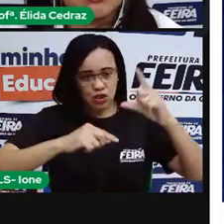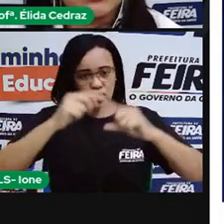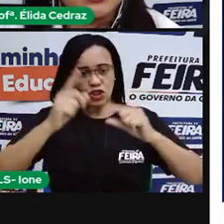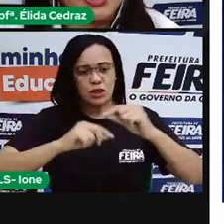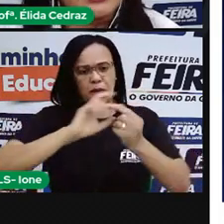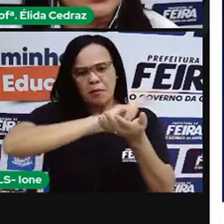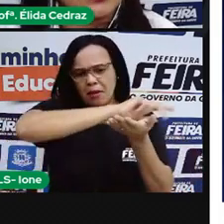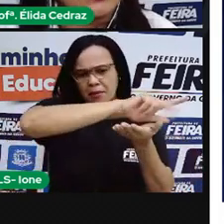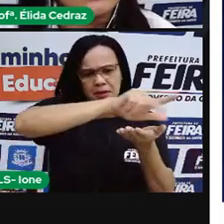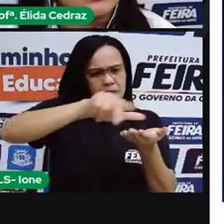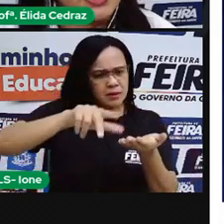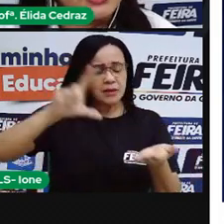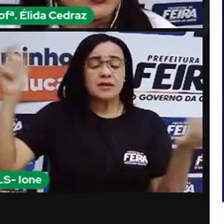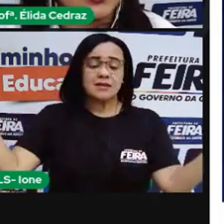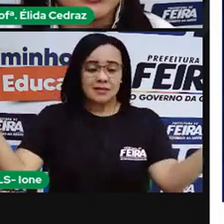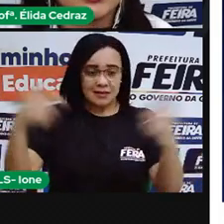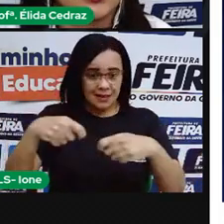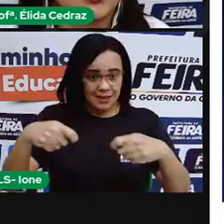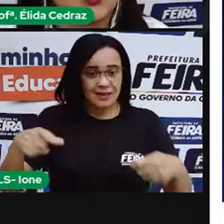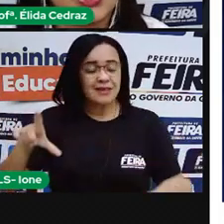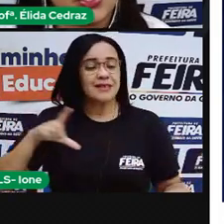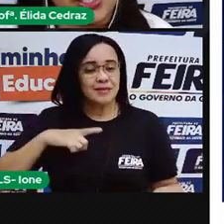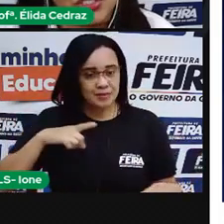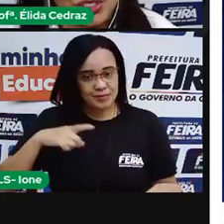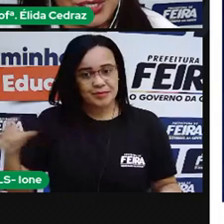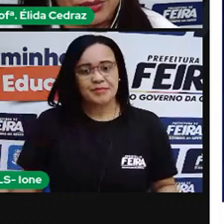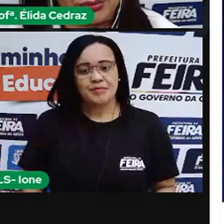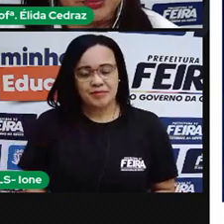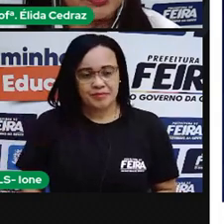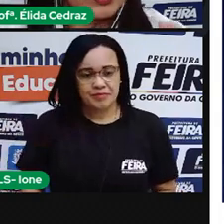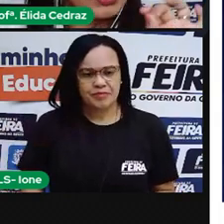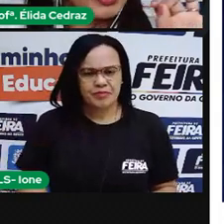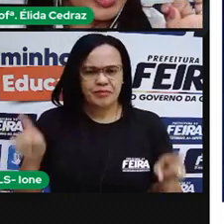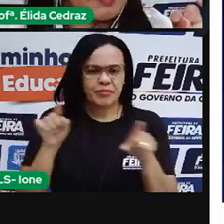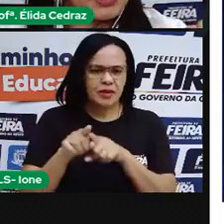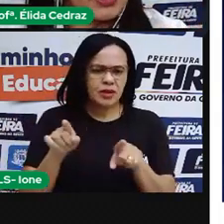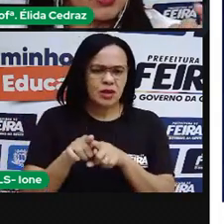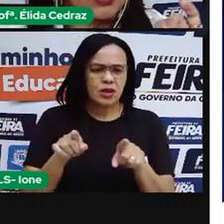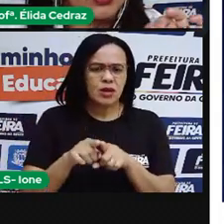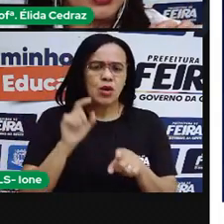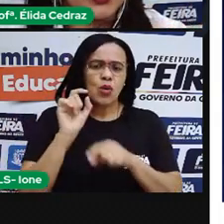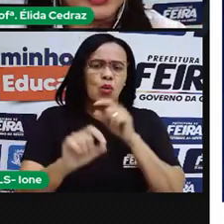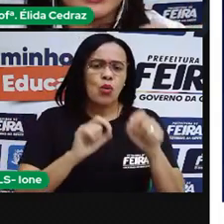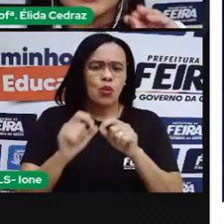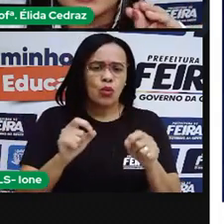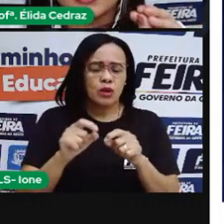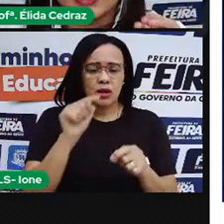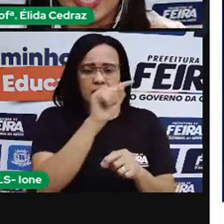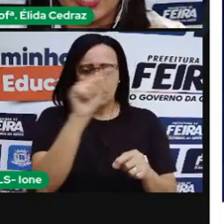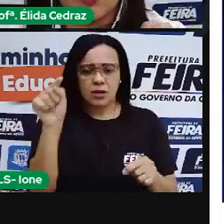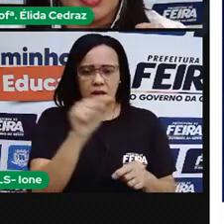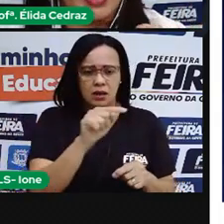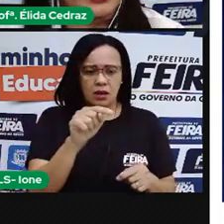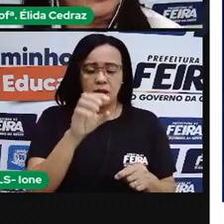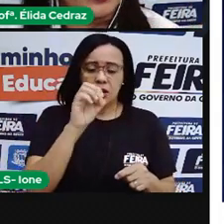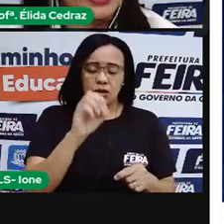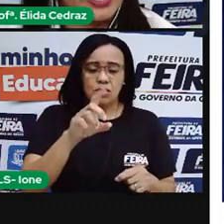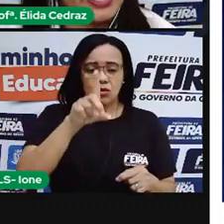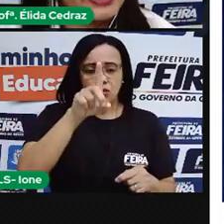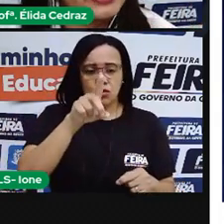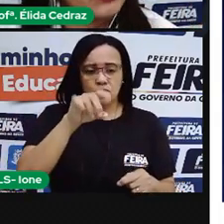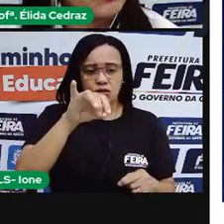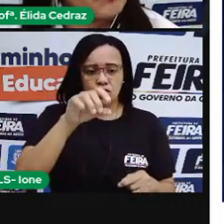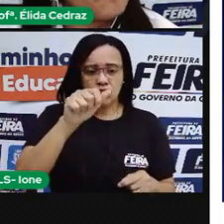nós temos as constelações do Zodíaco. Capricórnio, Câncer, Aquário,